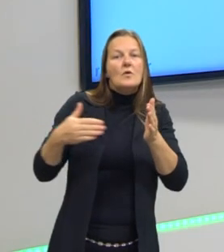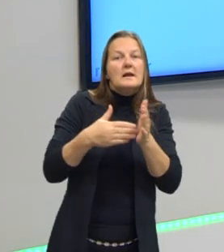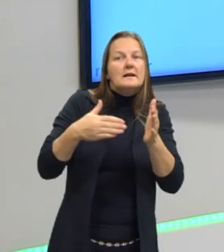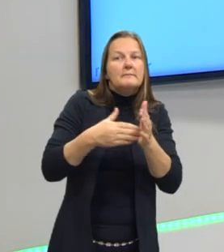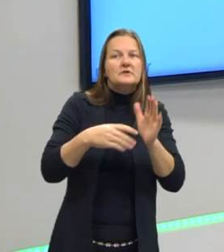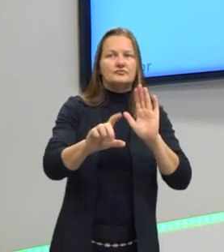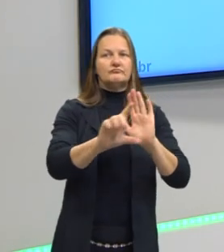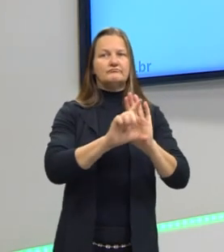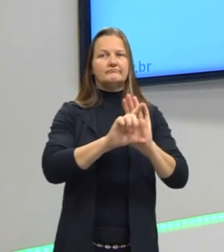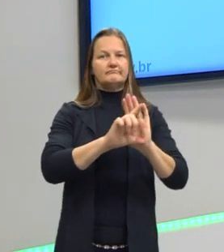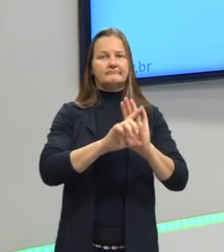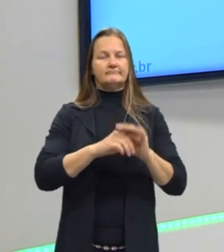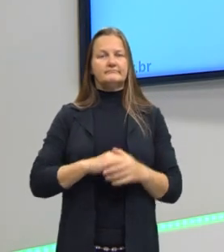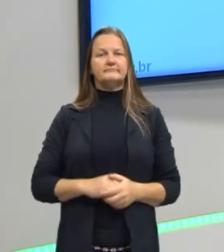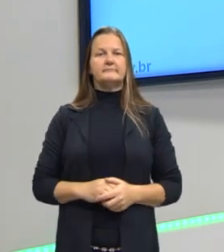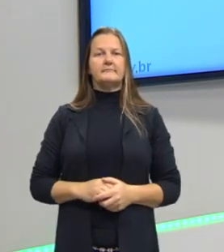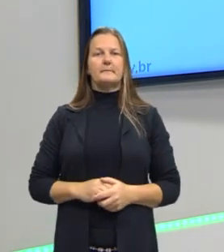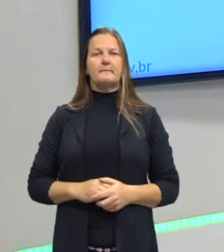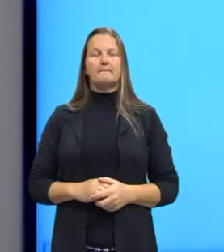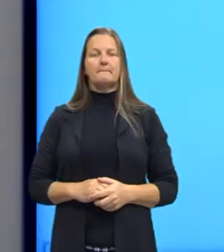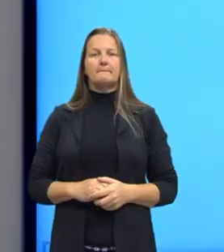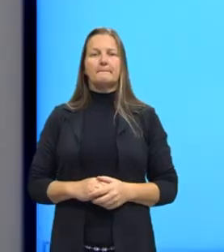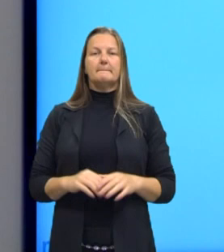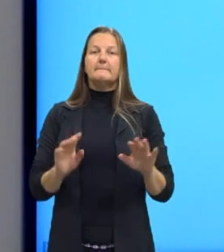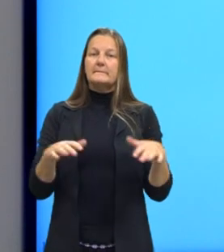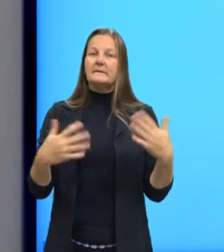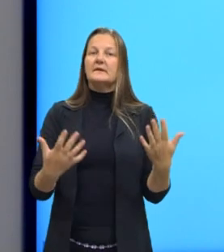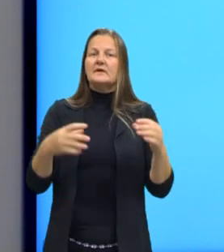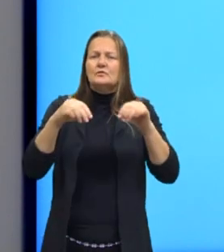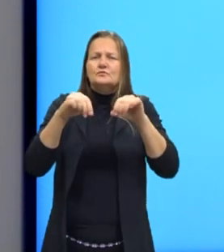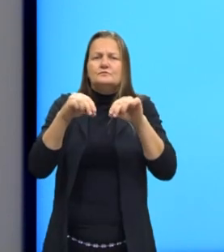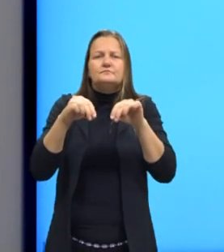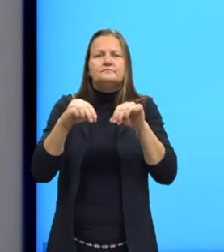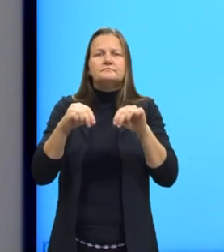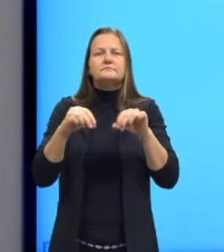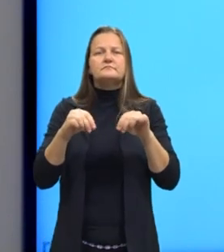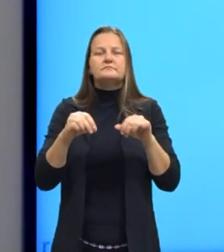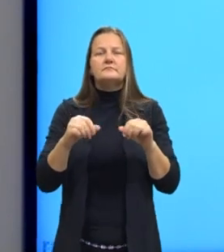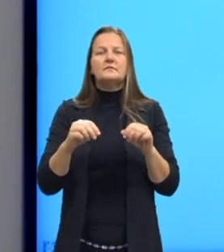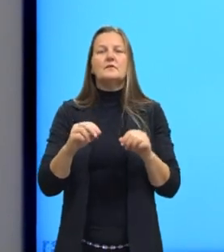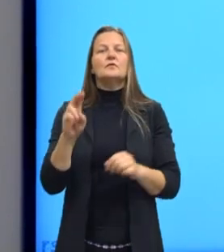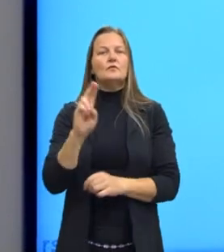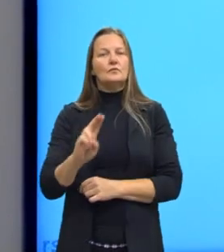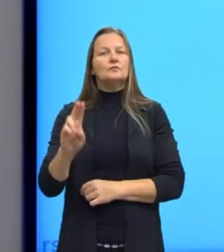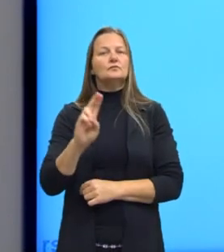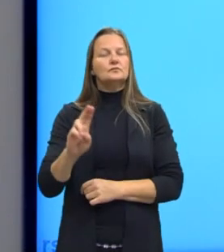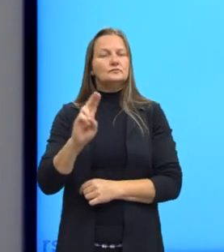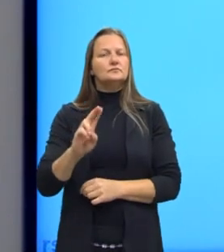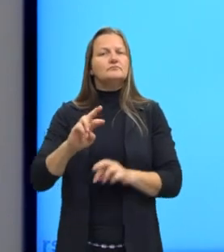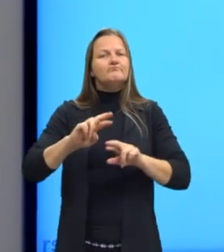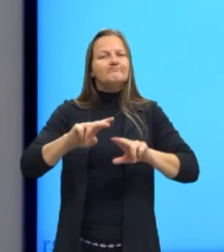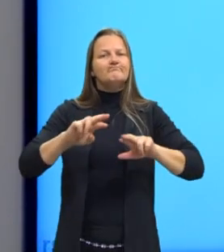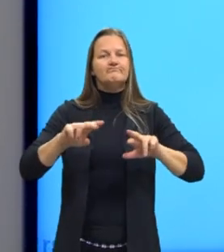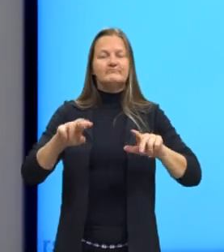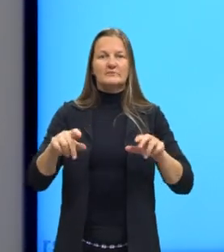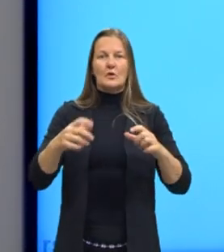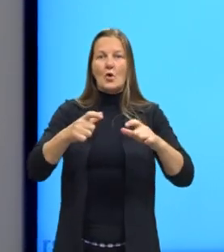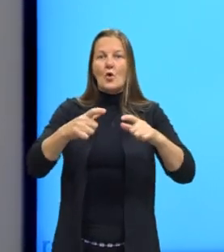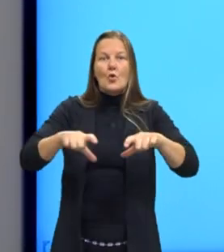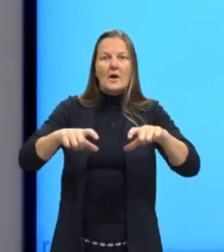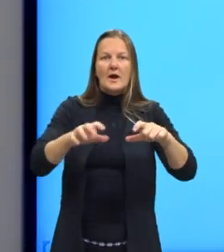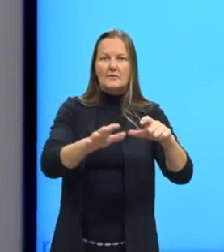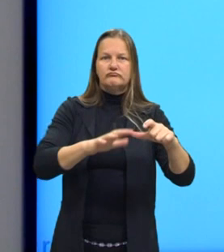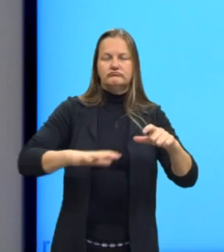legislação. O resíduo foi realizado em diversos ambientes,